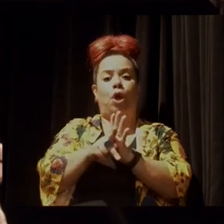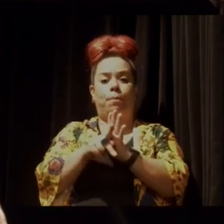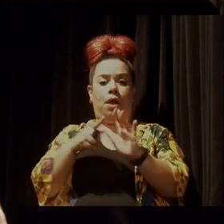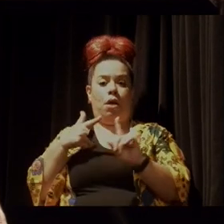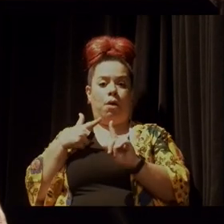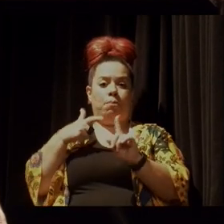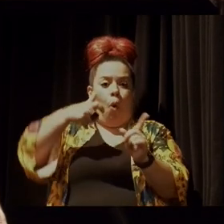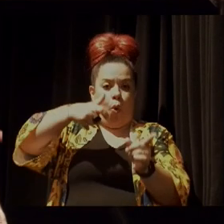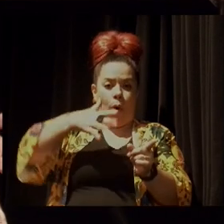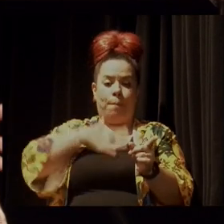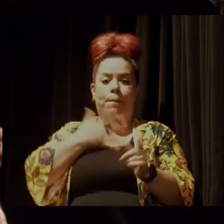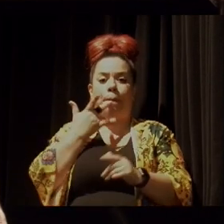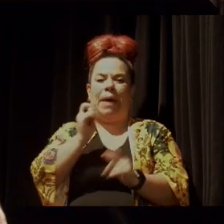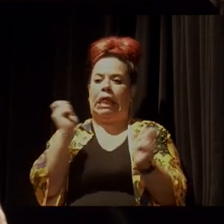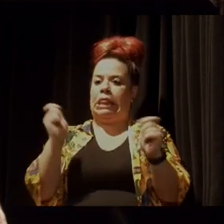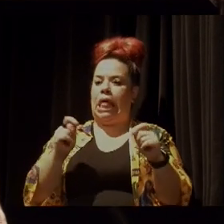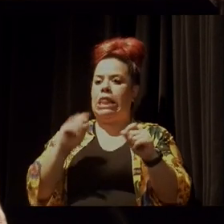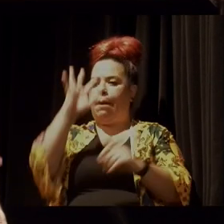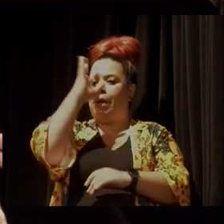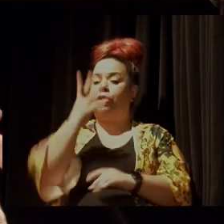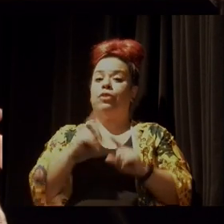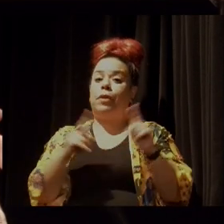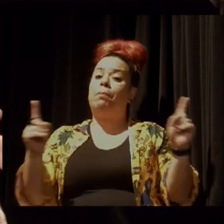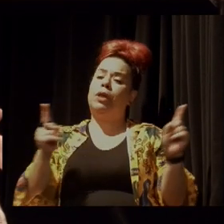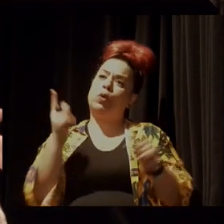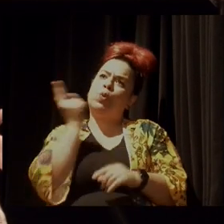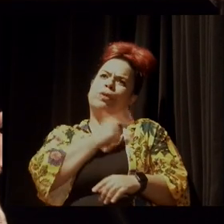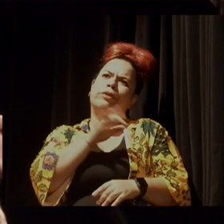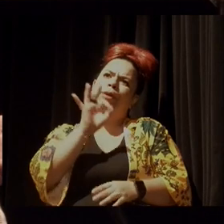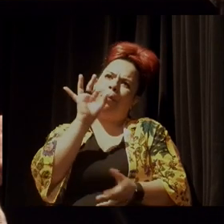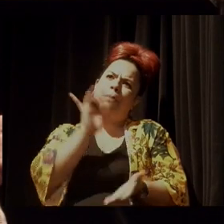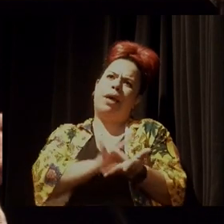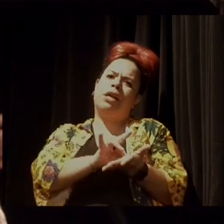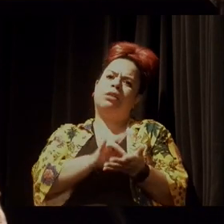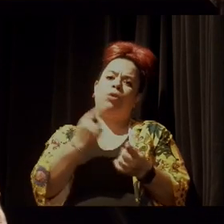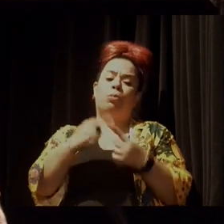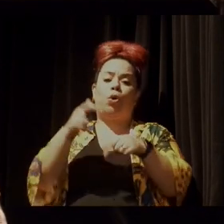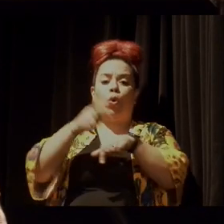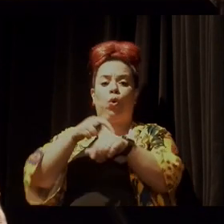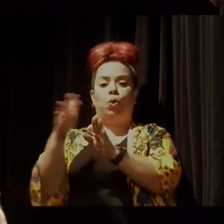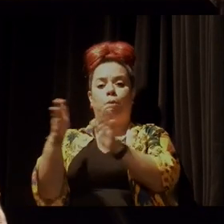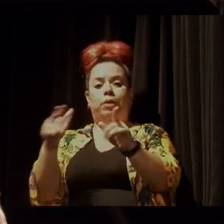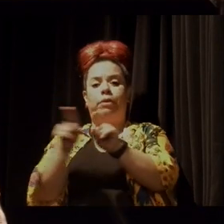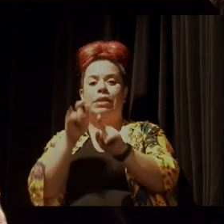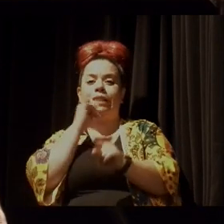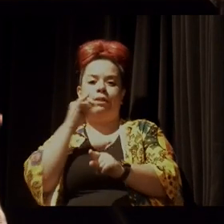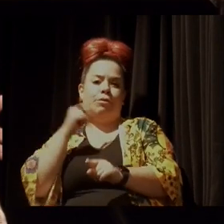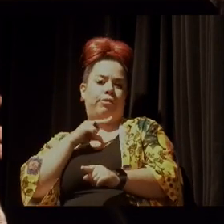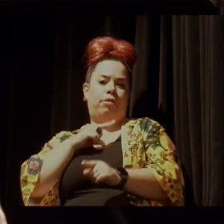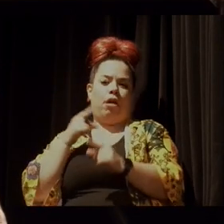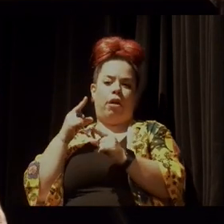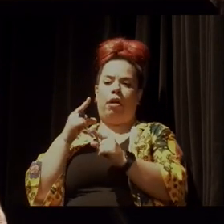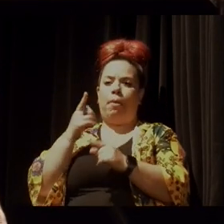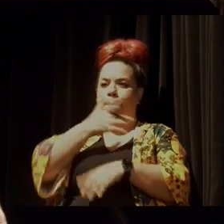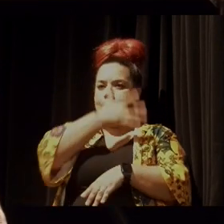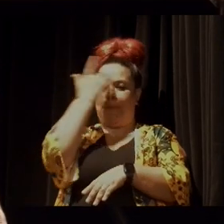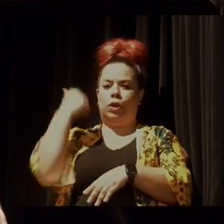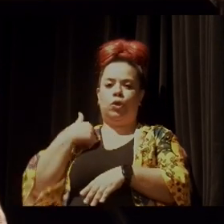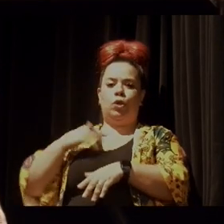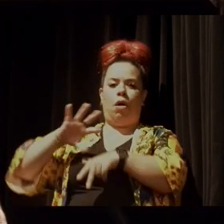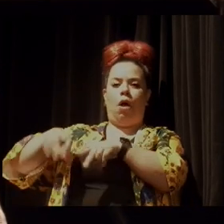surtiria efeito. E como, de fato, surtiu. Porque, naquela época, a impunidade fazia com que todas as